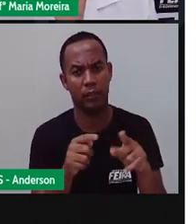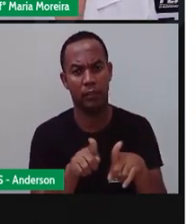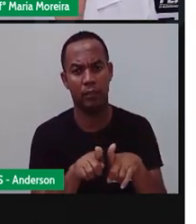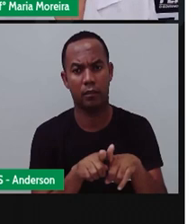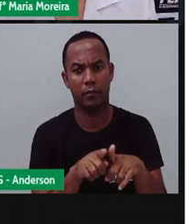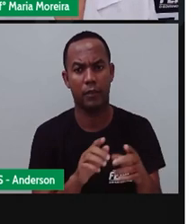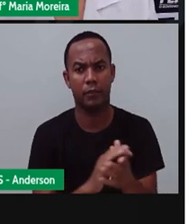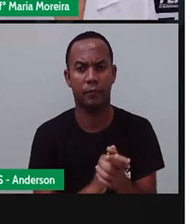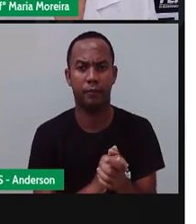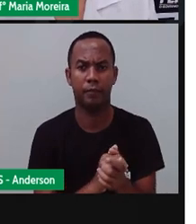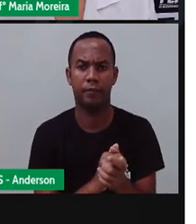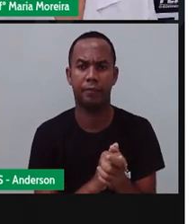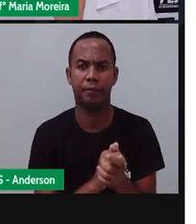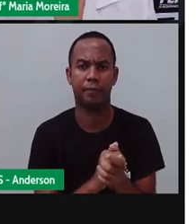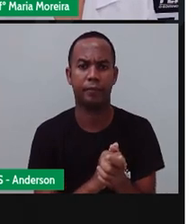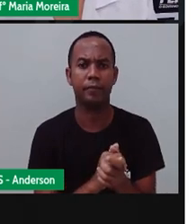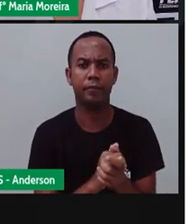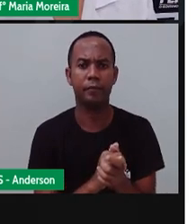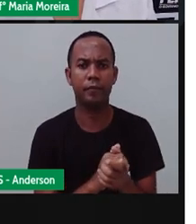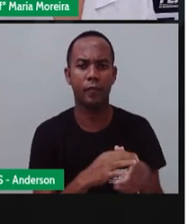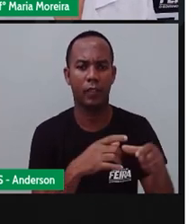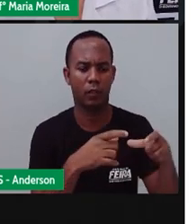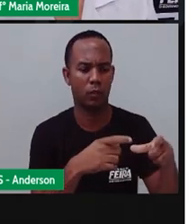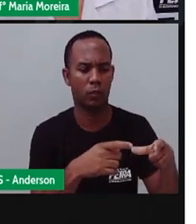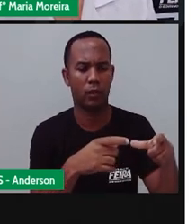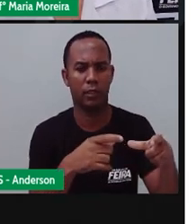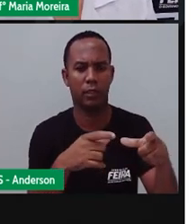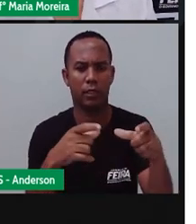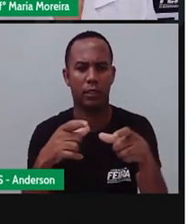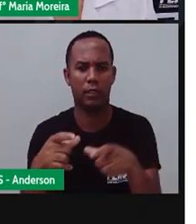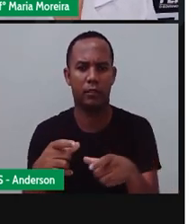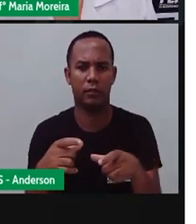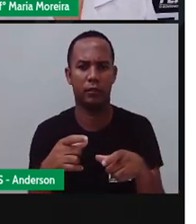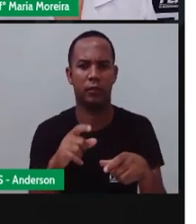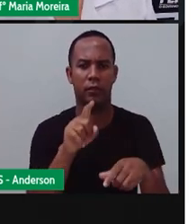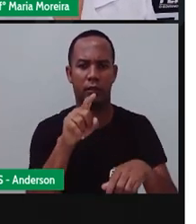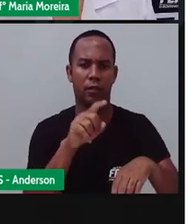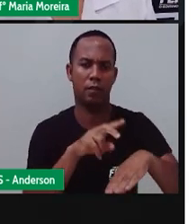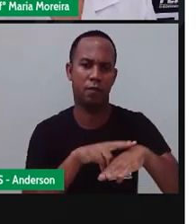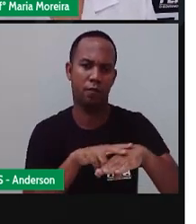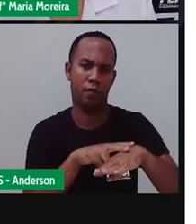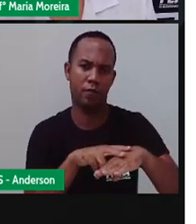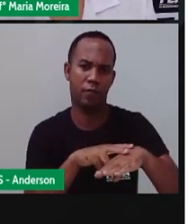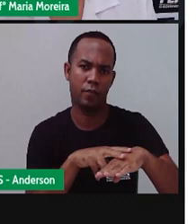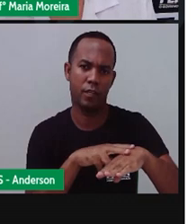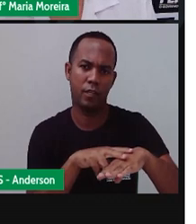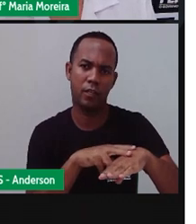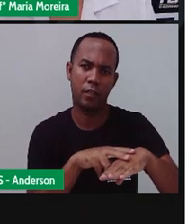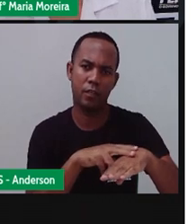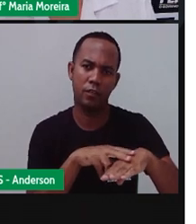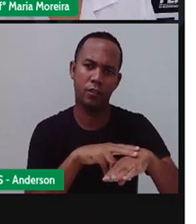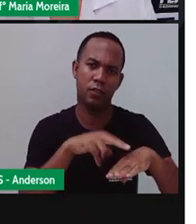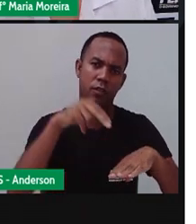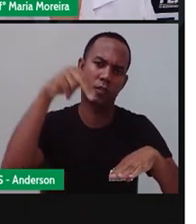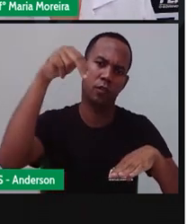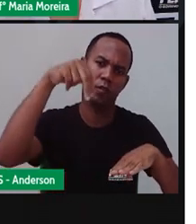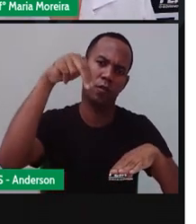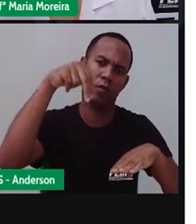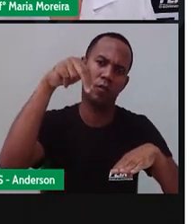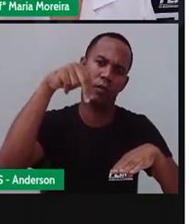Deixa eu botar aqui pra vocês. Tem aqui as regiões, né? Verde, norte. Então, eu vou olhar aqui o que que tá pintadinho em verde?